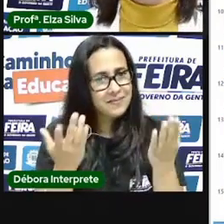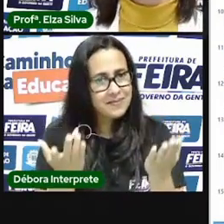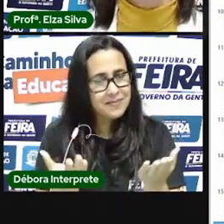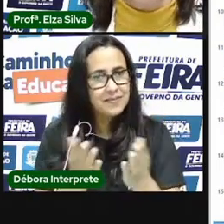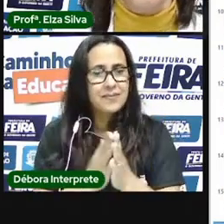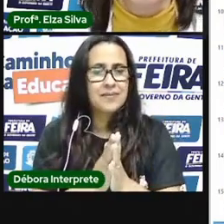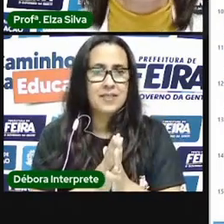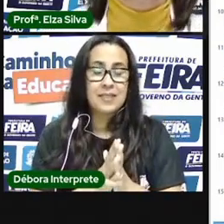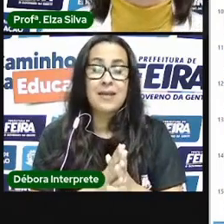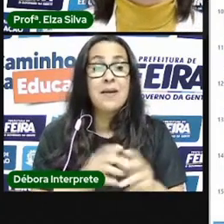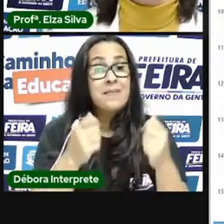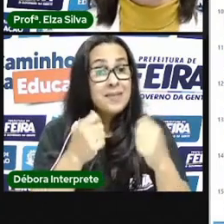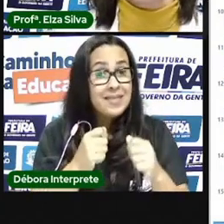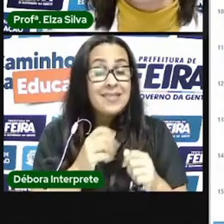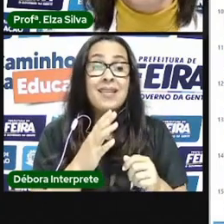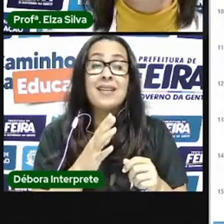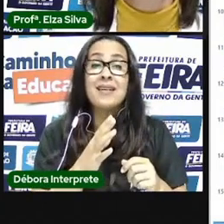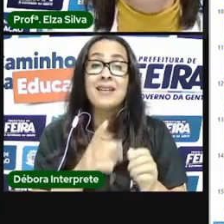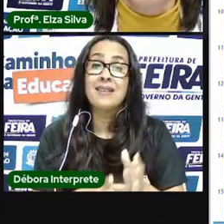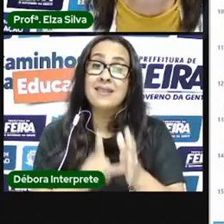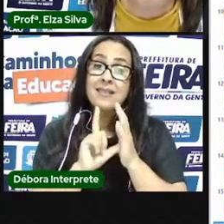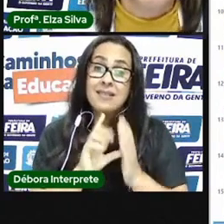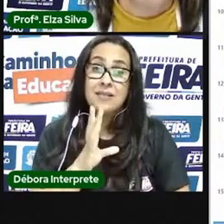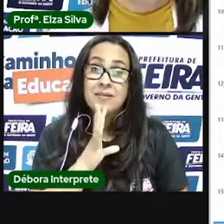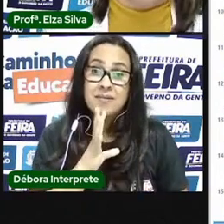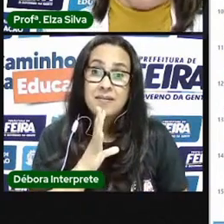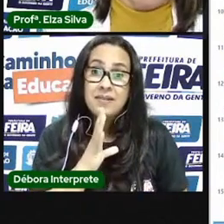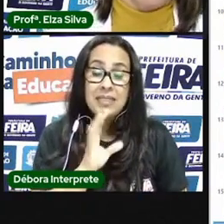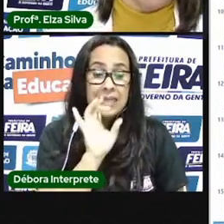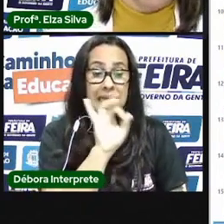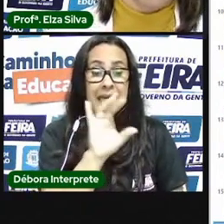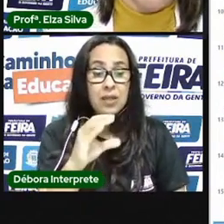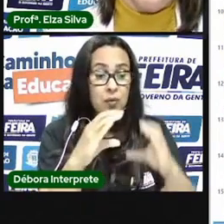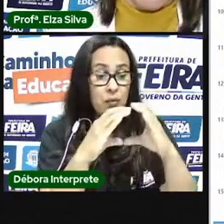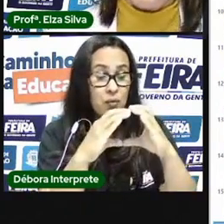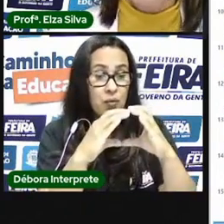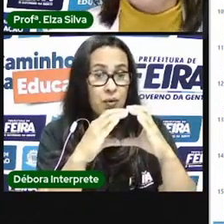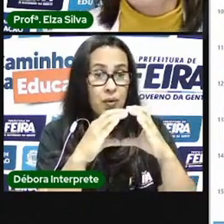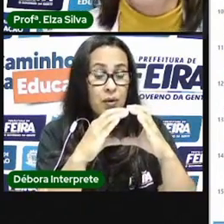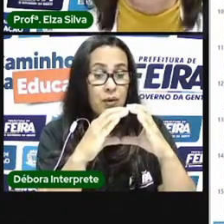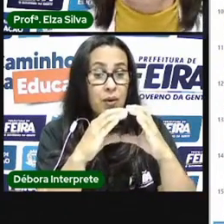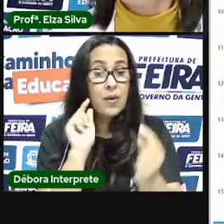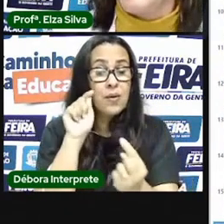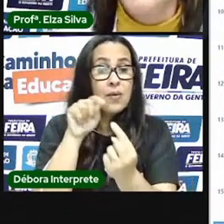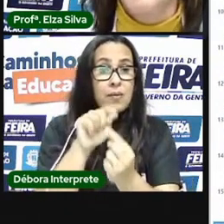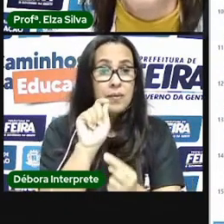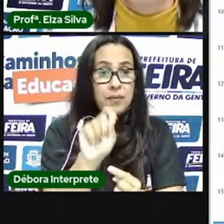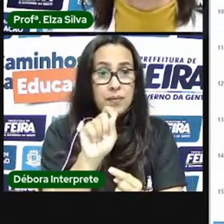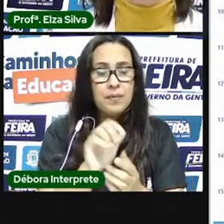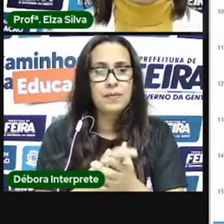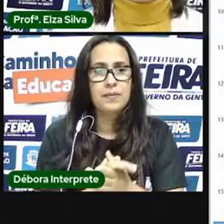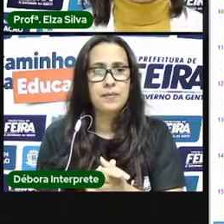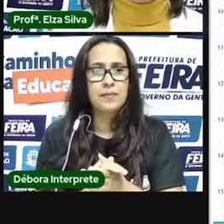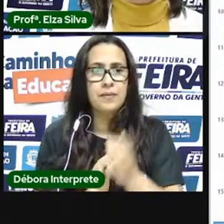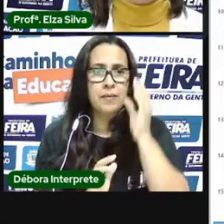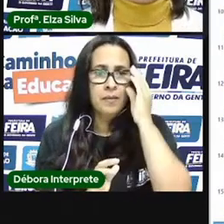conhecer esses tipos de balões saber utilizá-los outra coisa também fantástica na